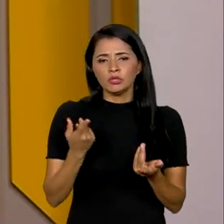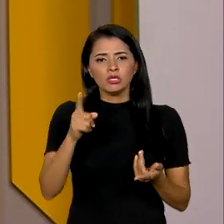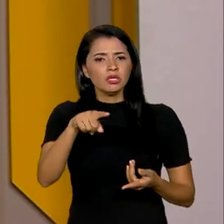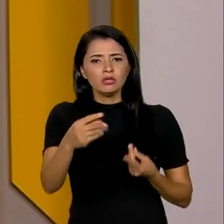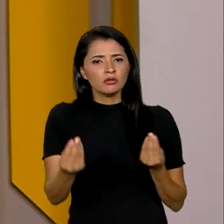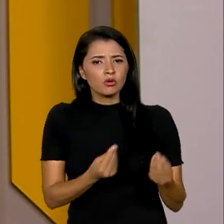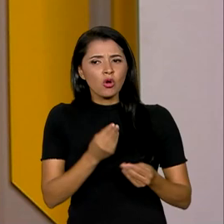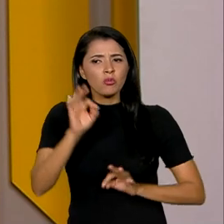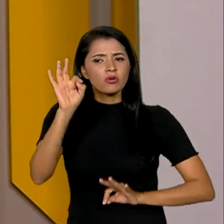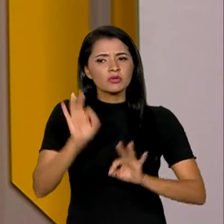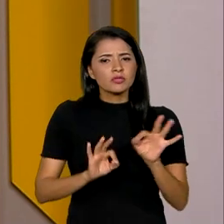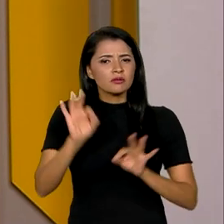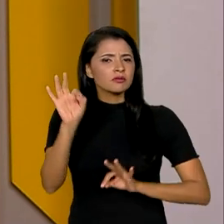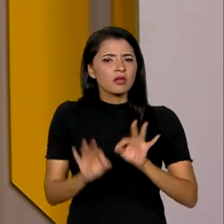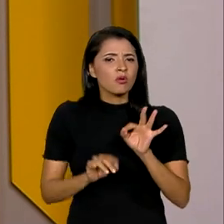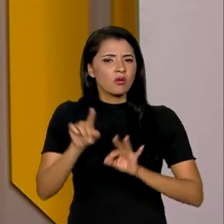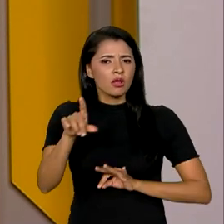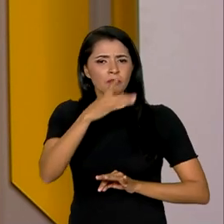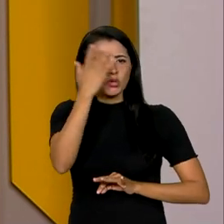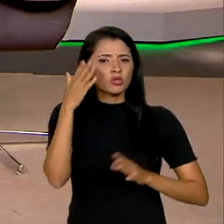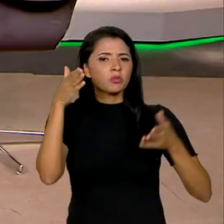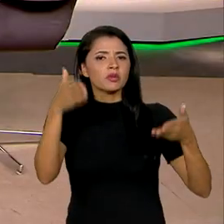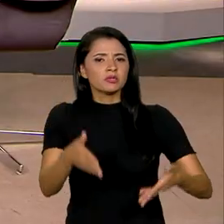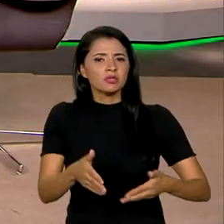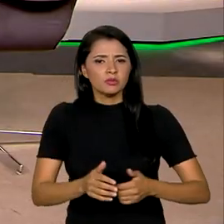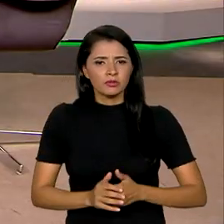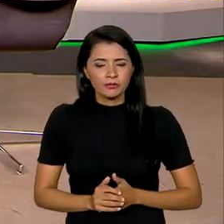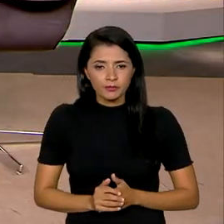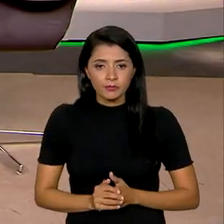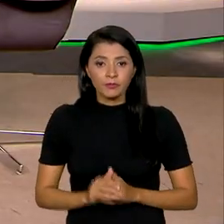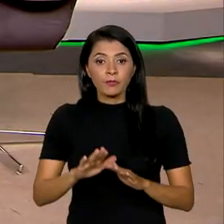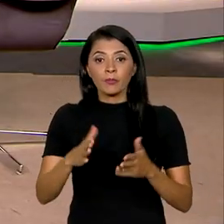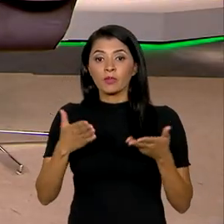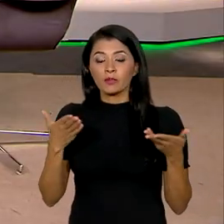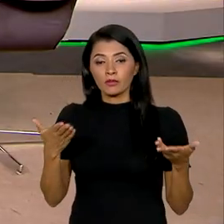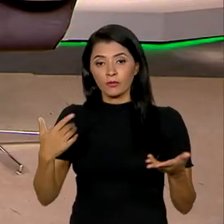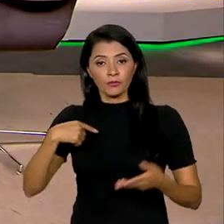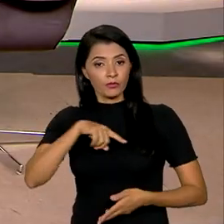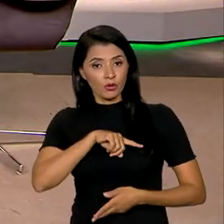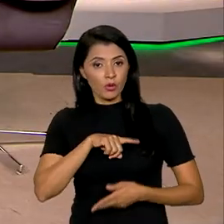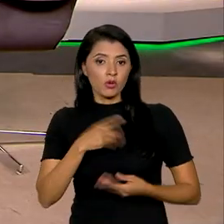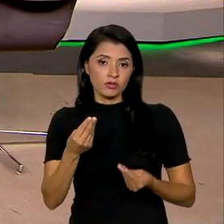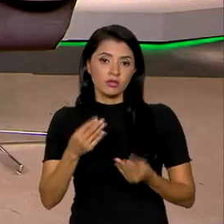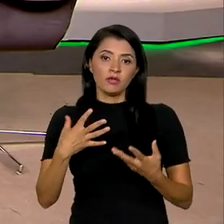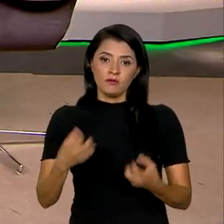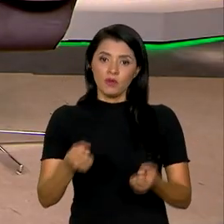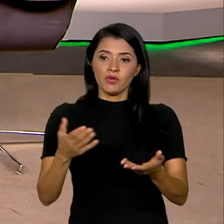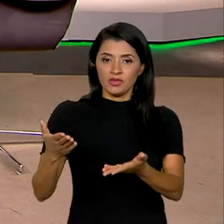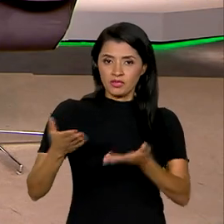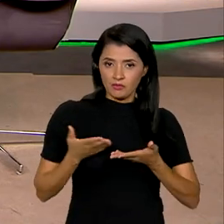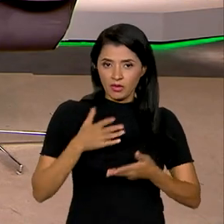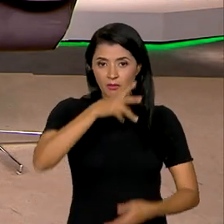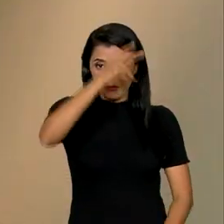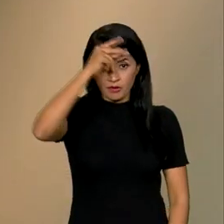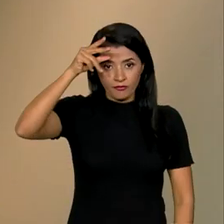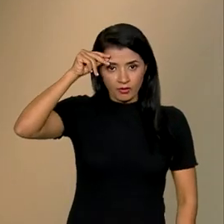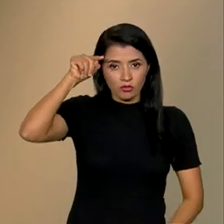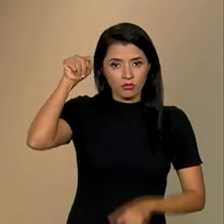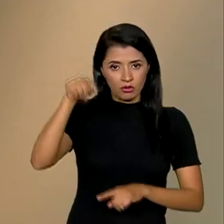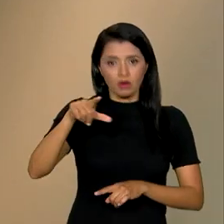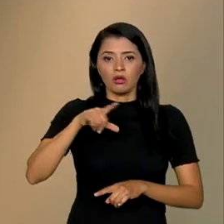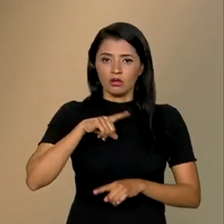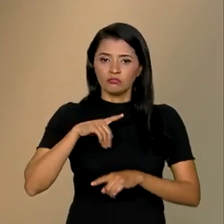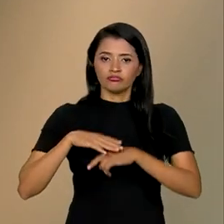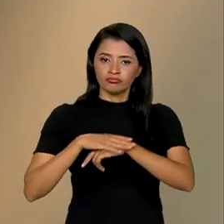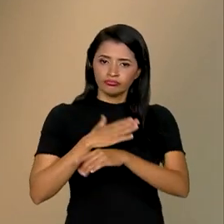se dá ali a organização para os participantes. Então, Roberto, nós vamos receber prefeitos e prefeitas, eu